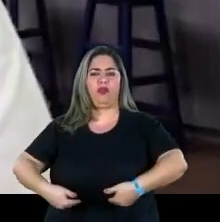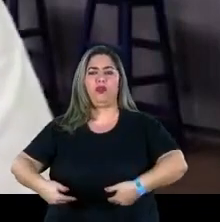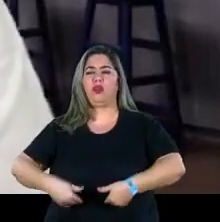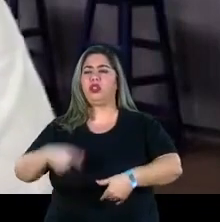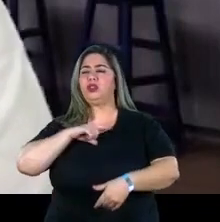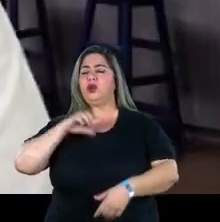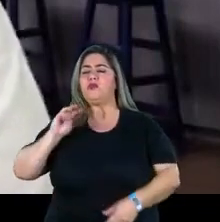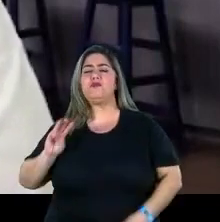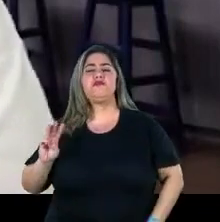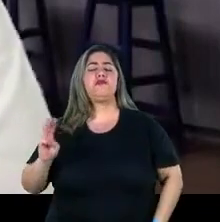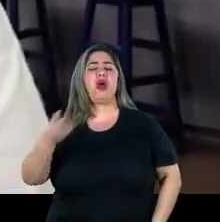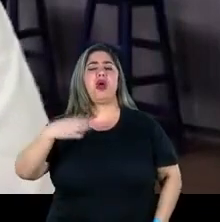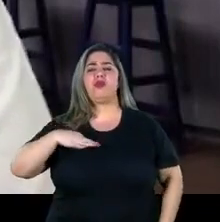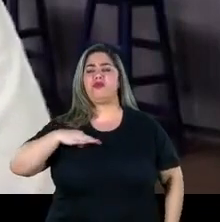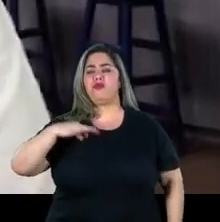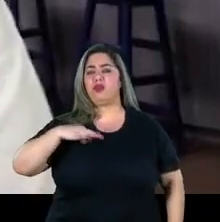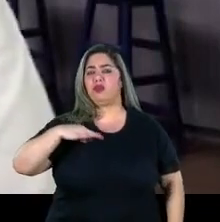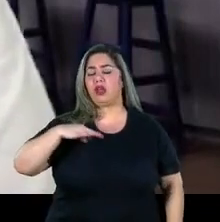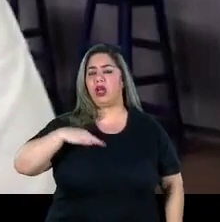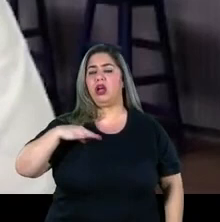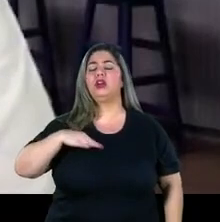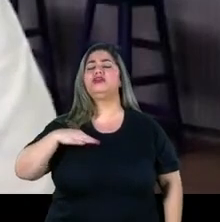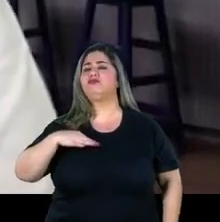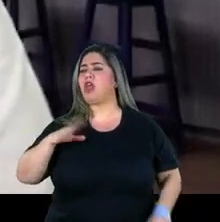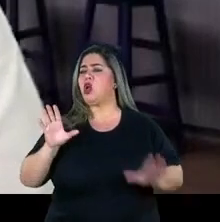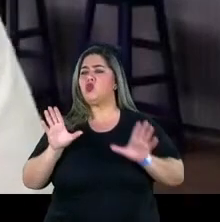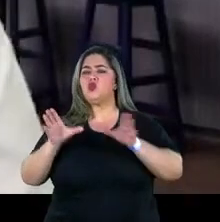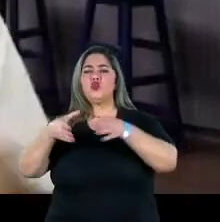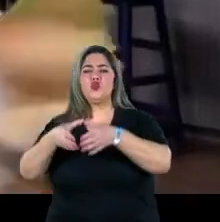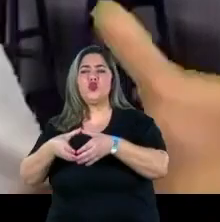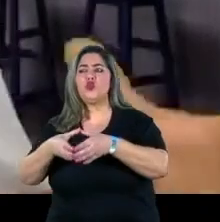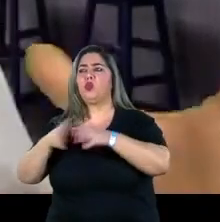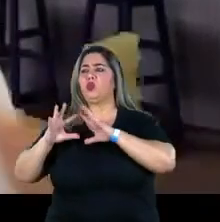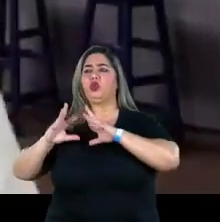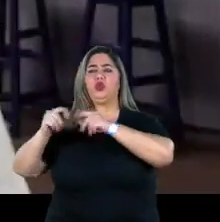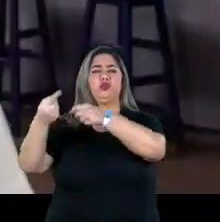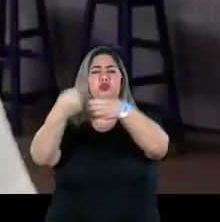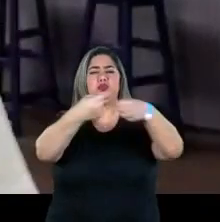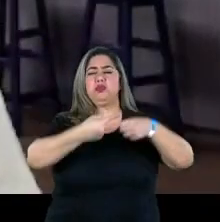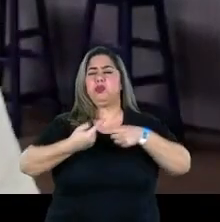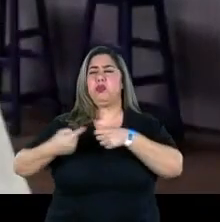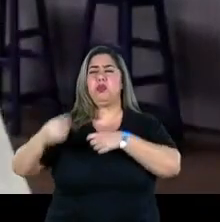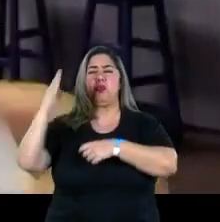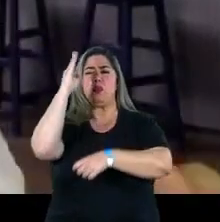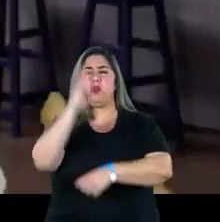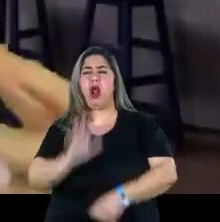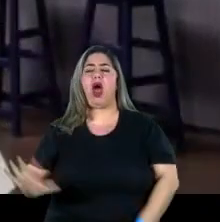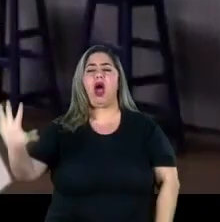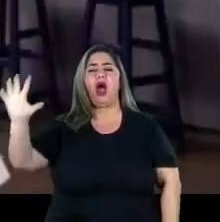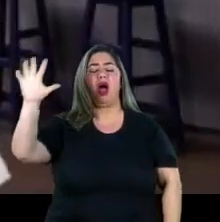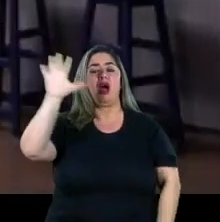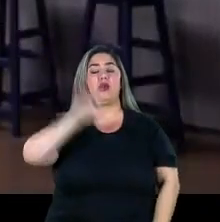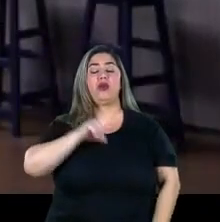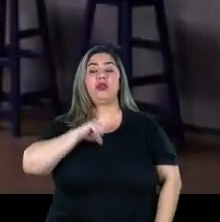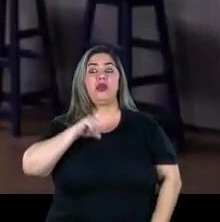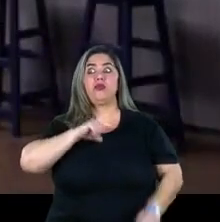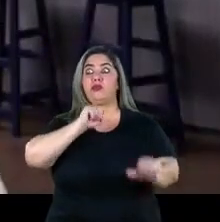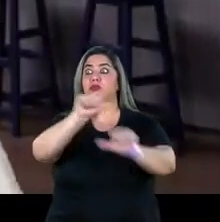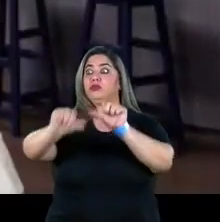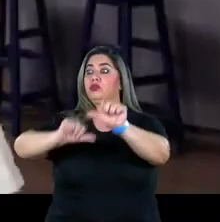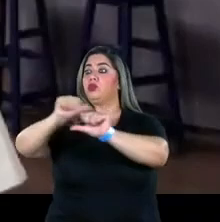milhões de voluntários, literalmente, comitês da ação da cidadania em todos os municípios do Brasil e isso levou a uma série de